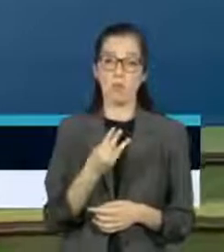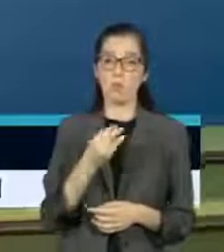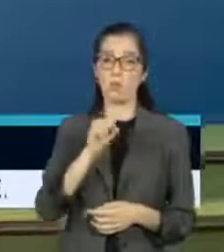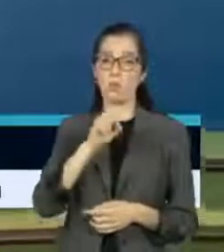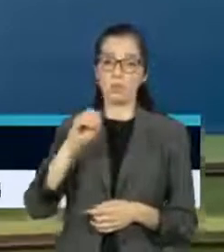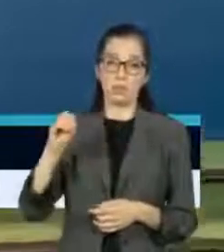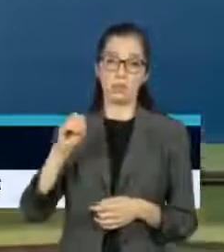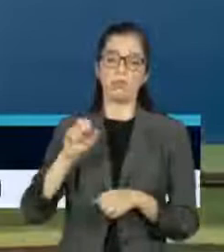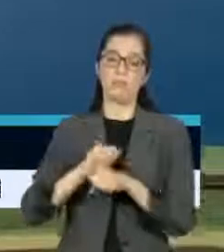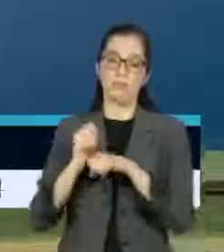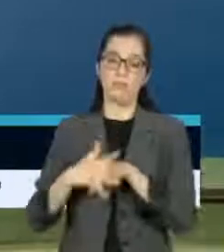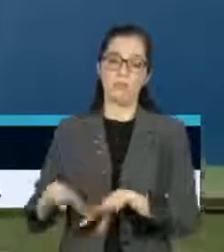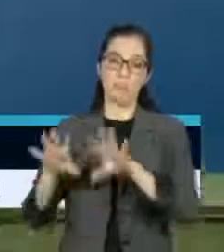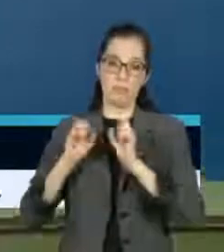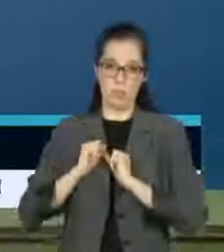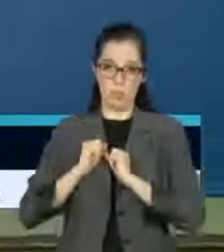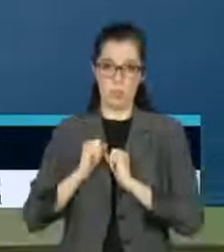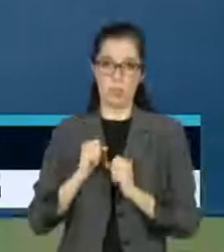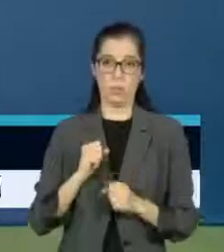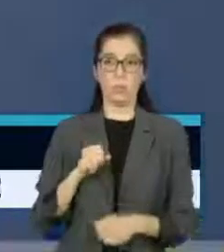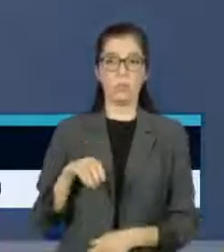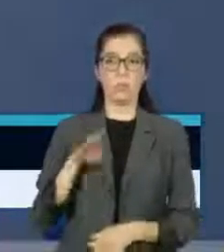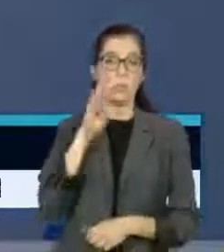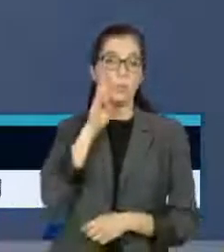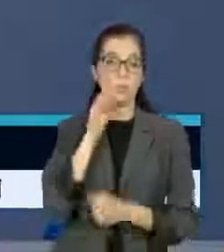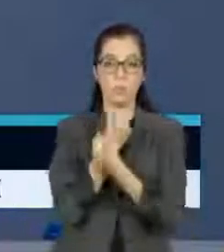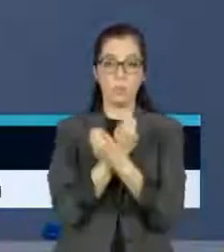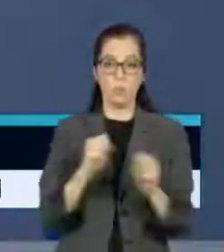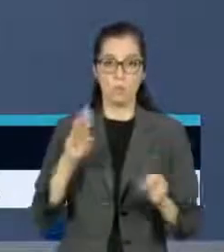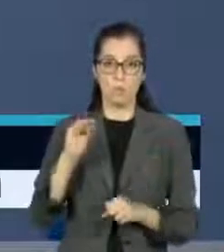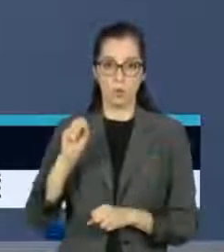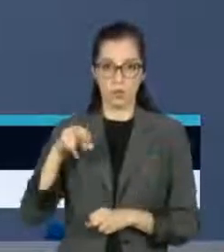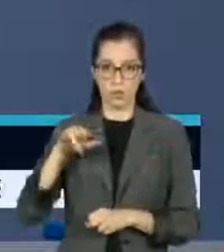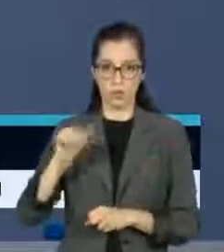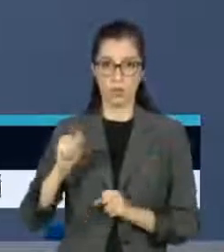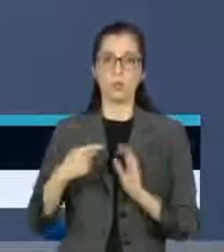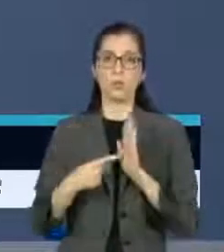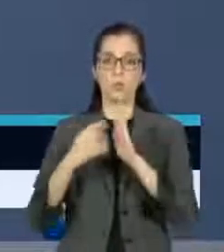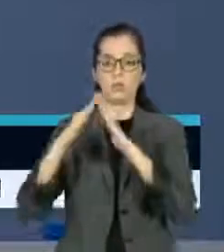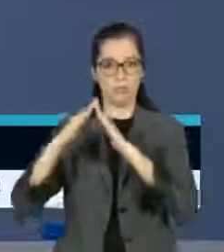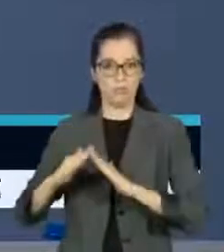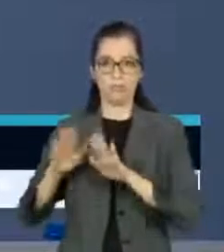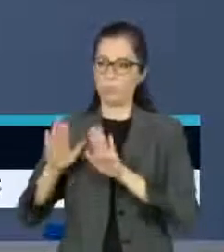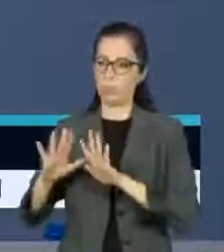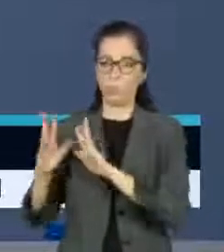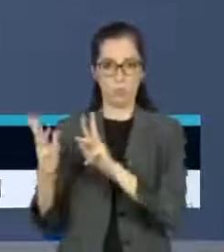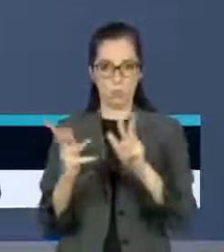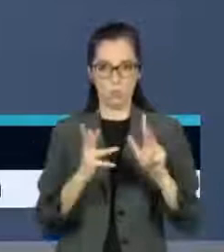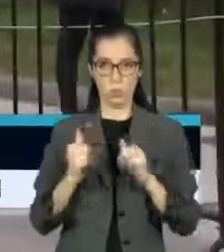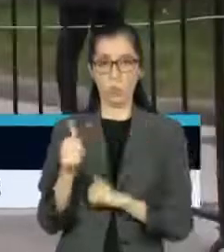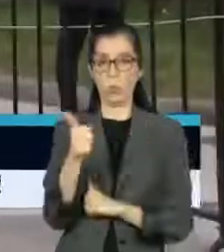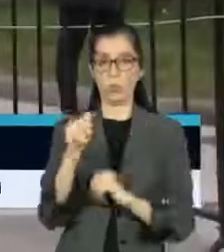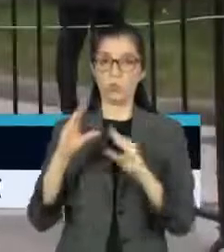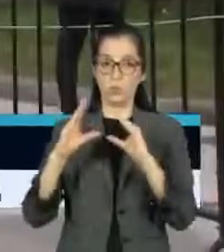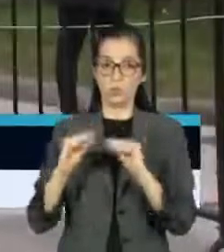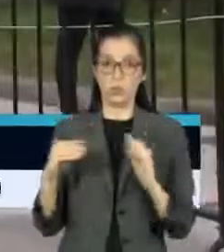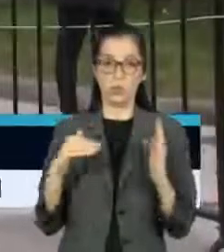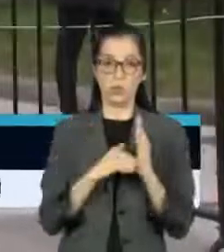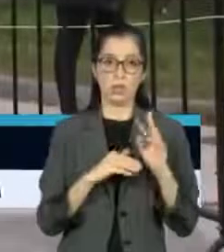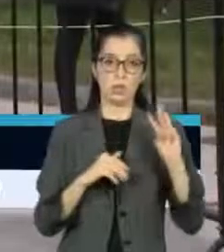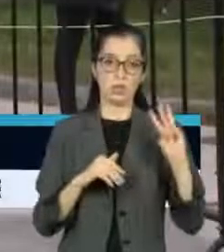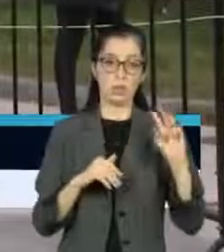E parte da Bósnia está sob toque de recolher. A população deve ficar em casa entre 11 da noite e 5 da manhã.